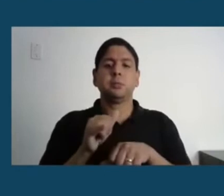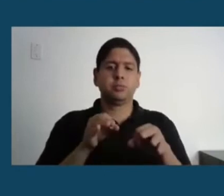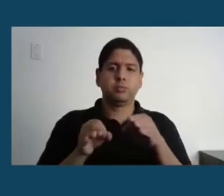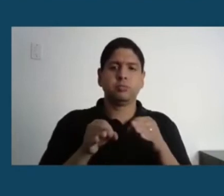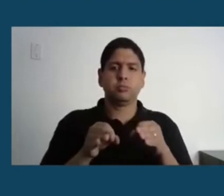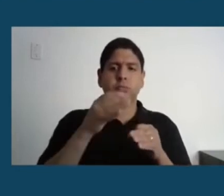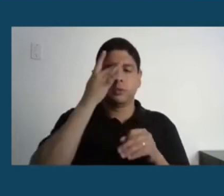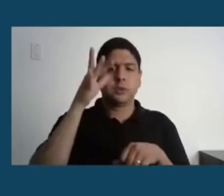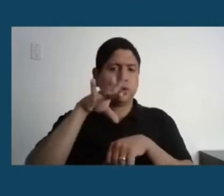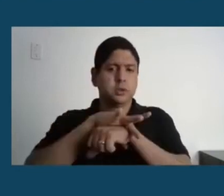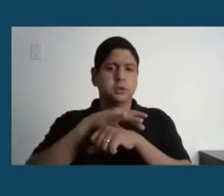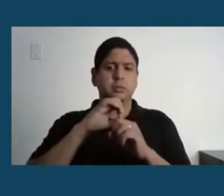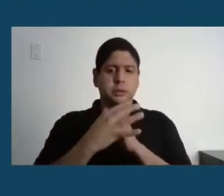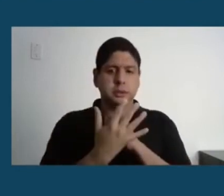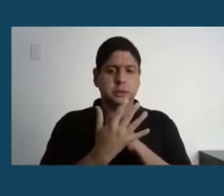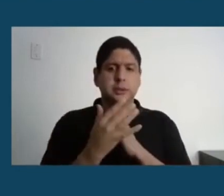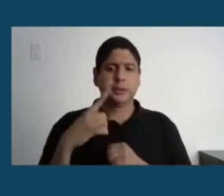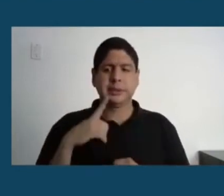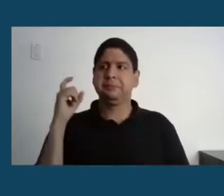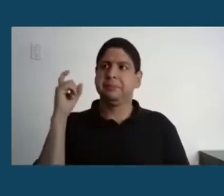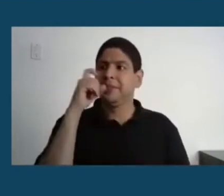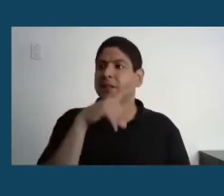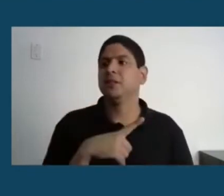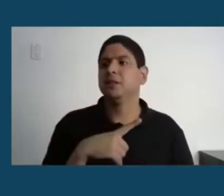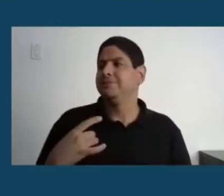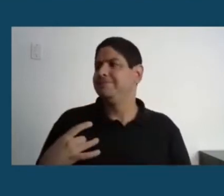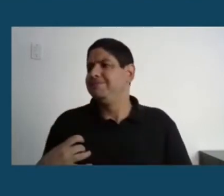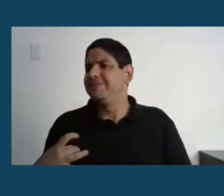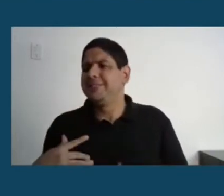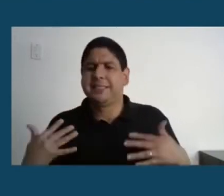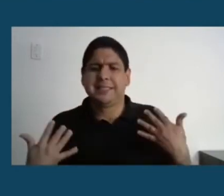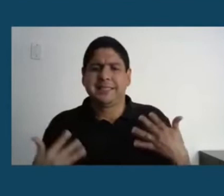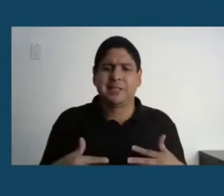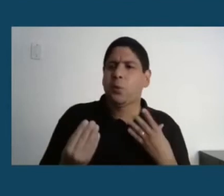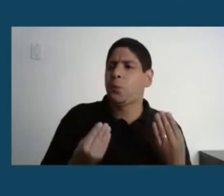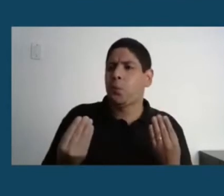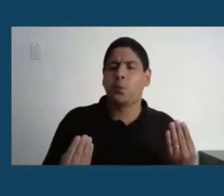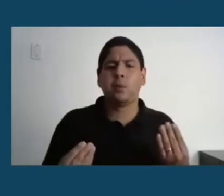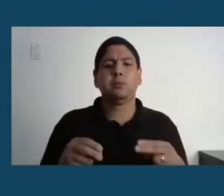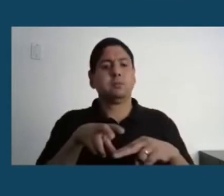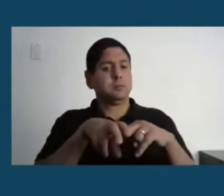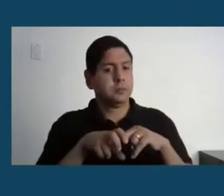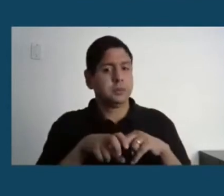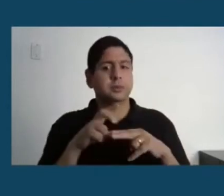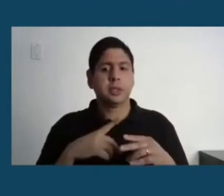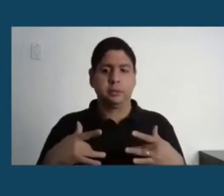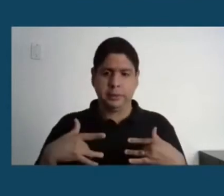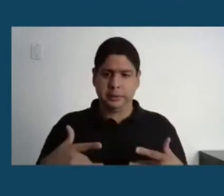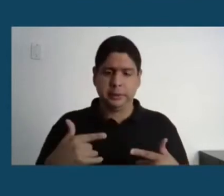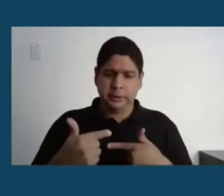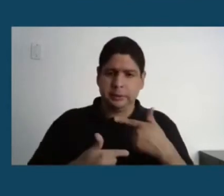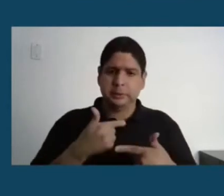uma dificuldade enorme, muito medo, e, para isso, nós precisamos implantar um programa de voluntariado, que chegou a